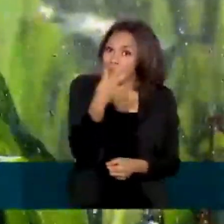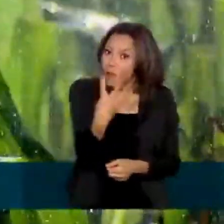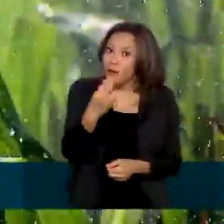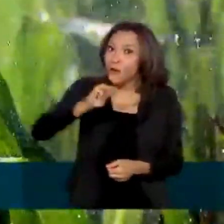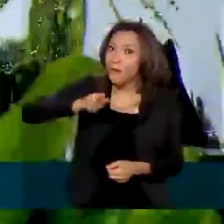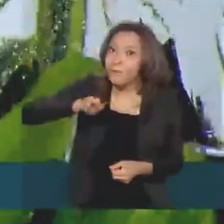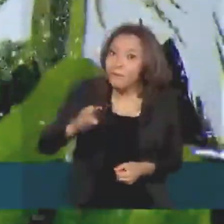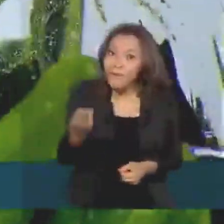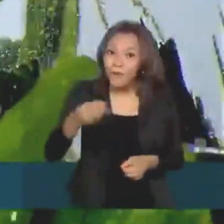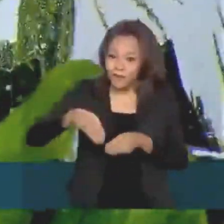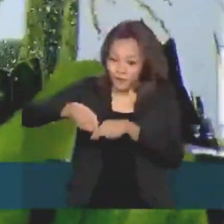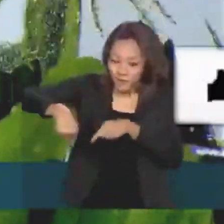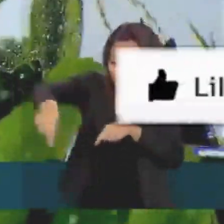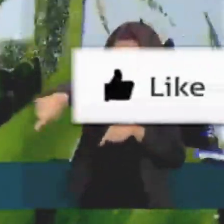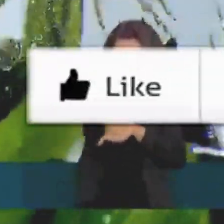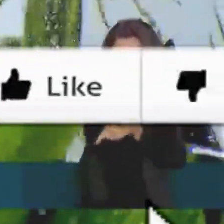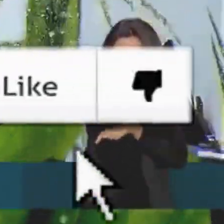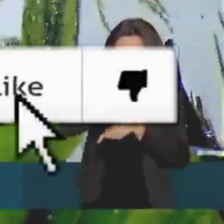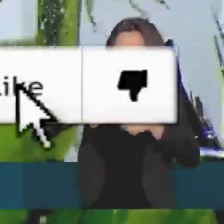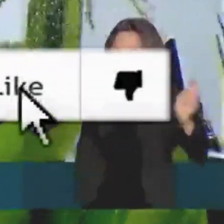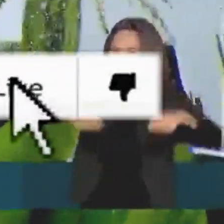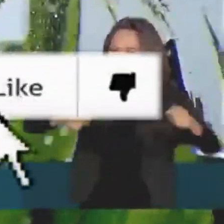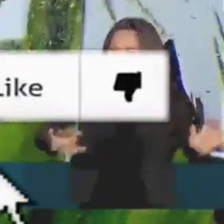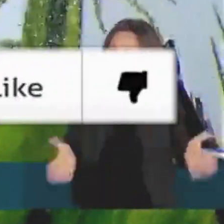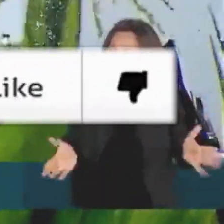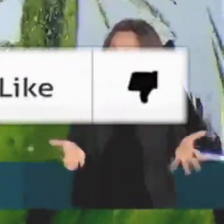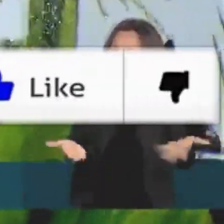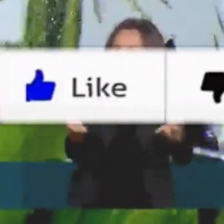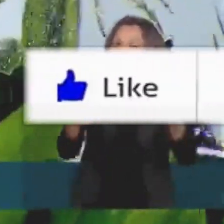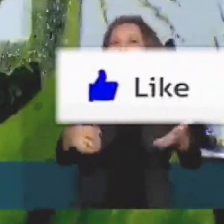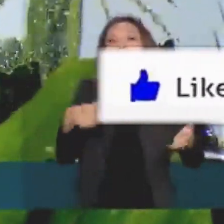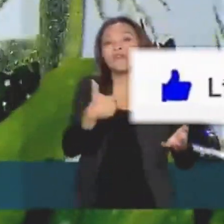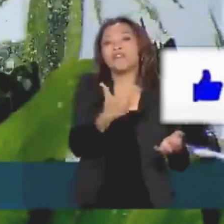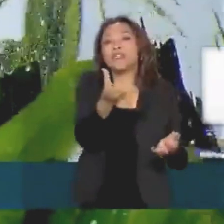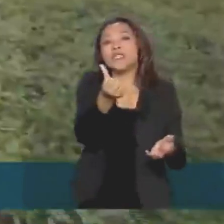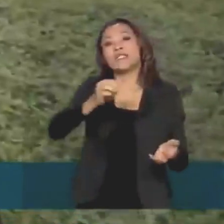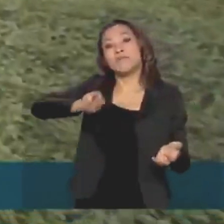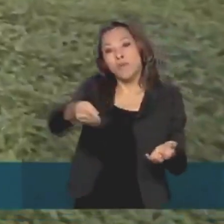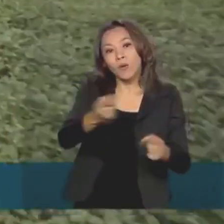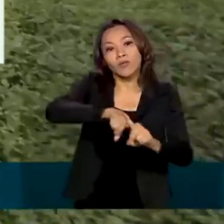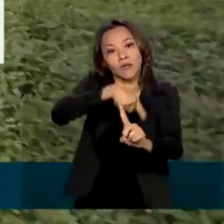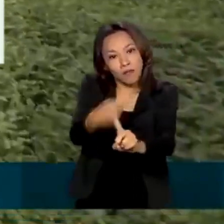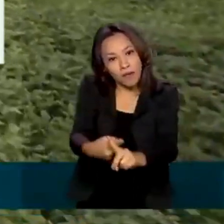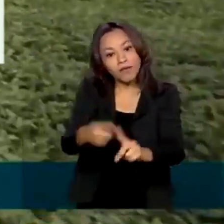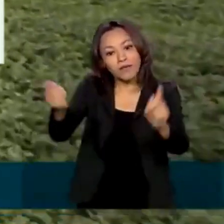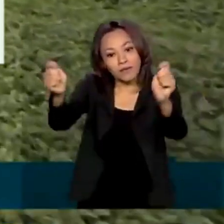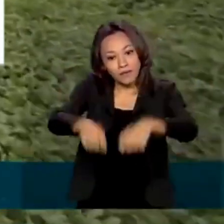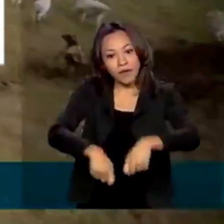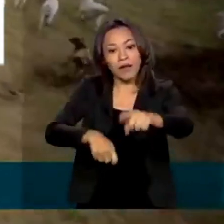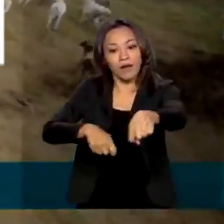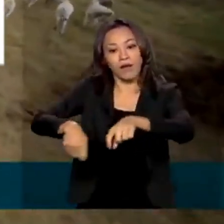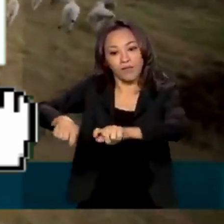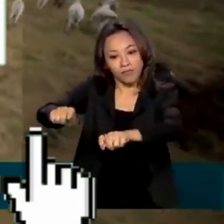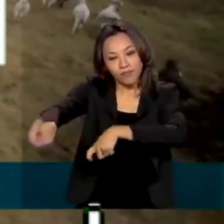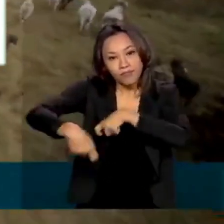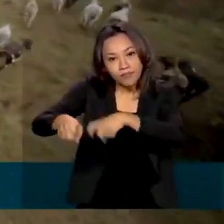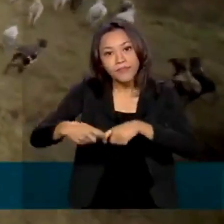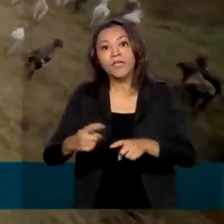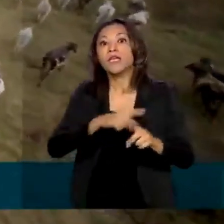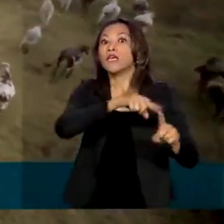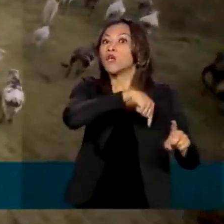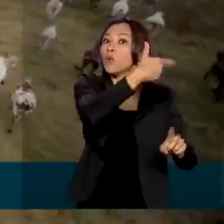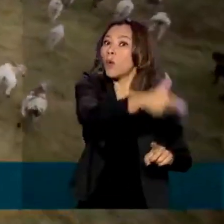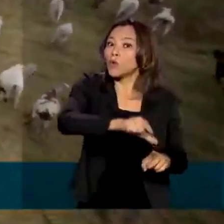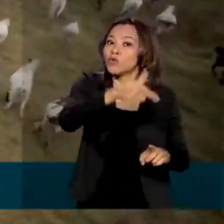hectares. E é possível intensificar esse processo em 26 milhões de hectares onde há produção agrícola e nos outros